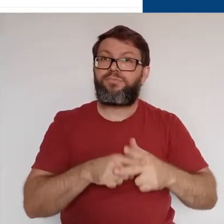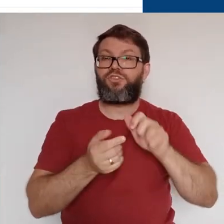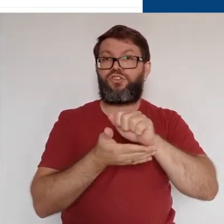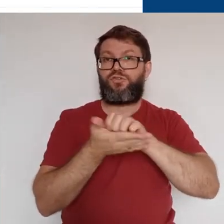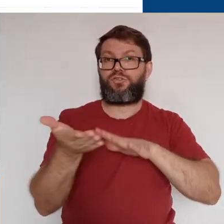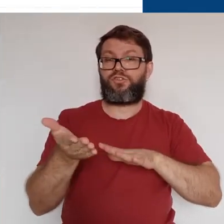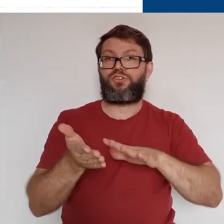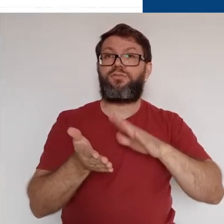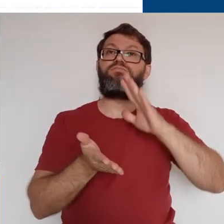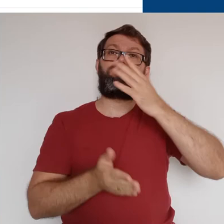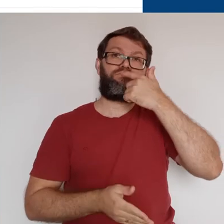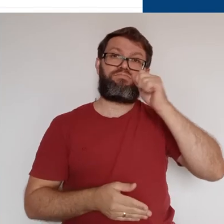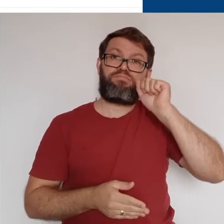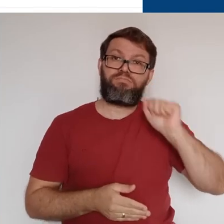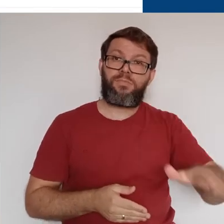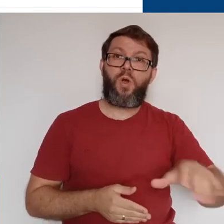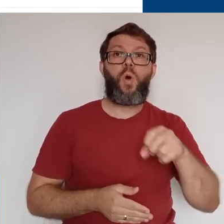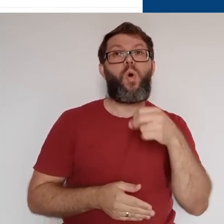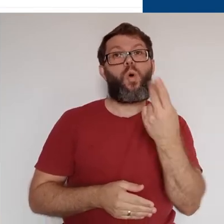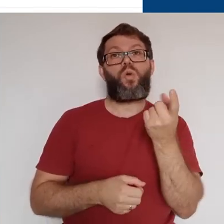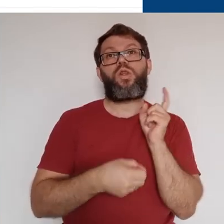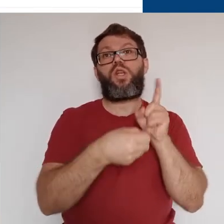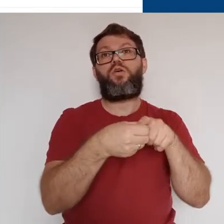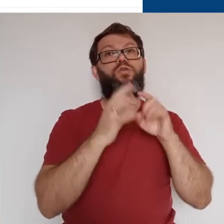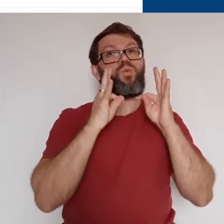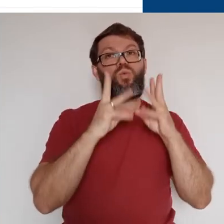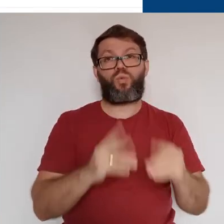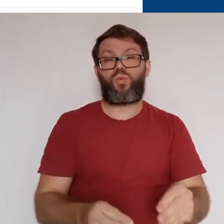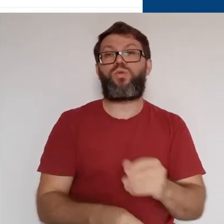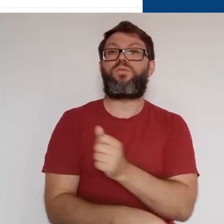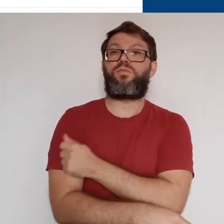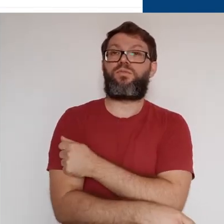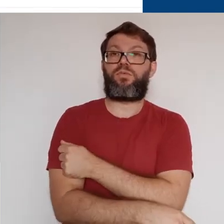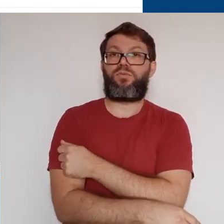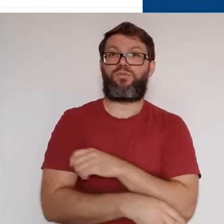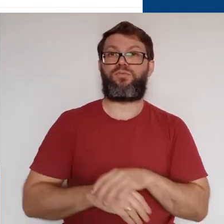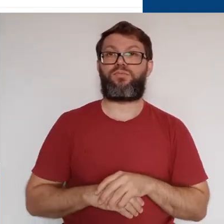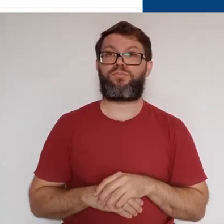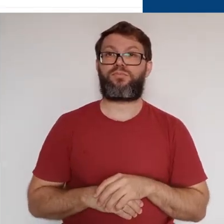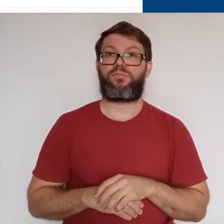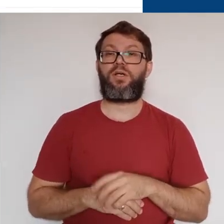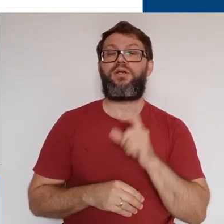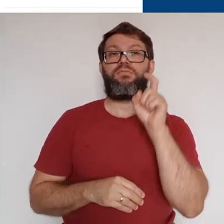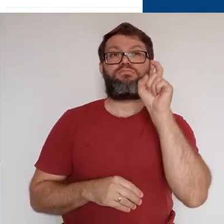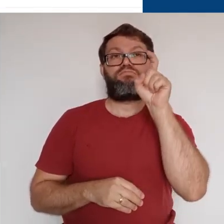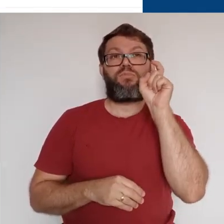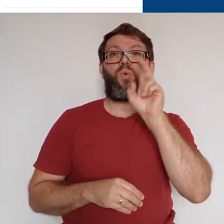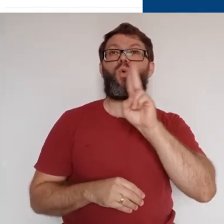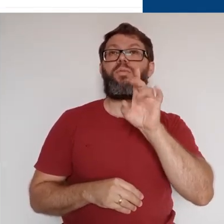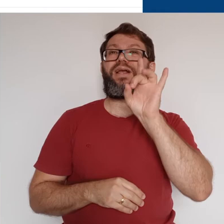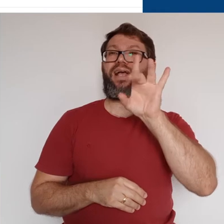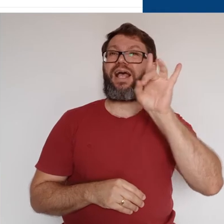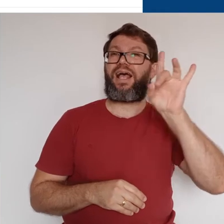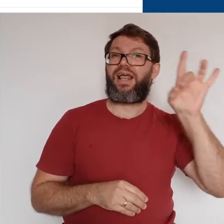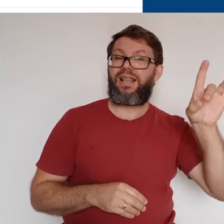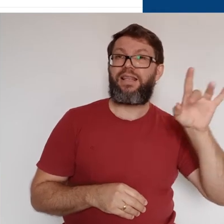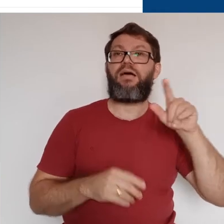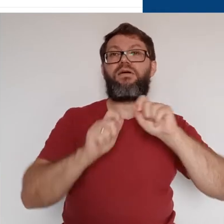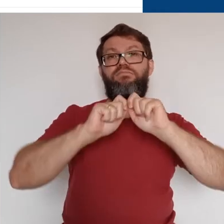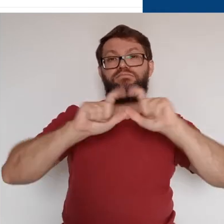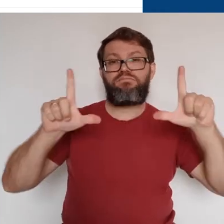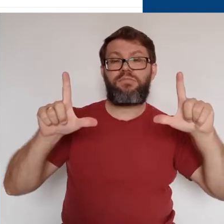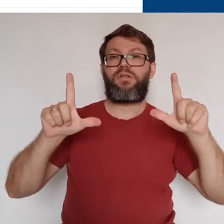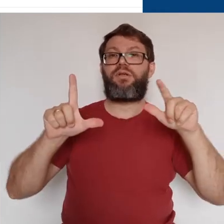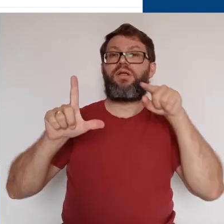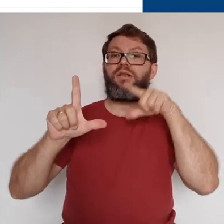editar a atividade, excluir ou devolver tudo aos alunos. Clicando no nome de cada uma